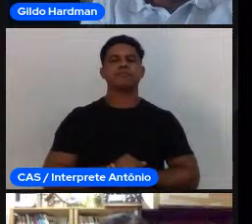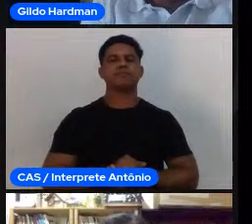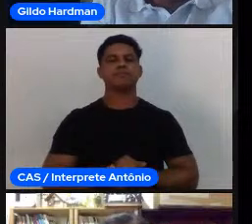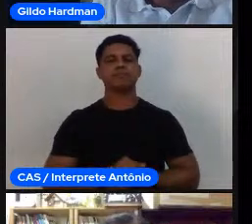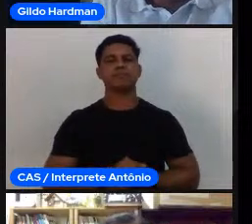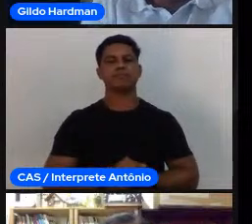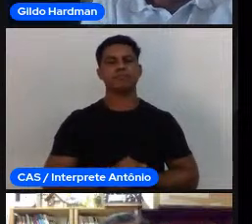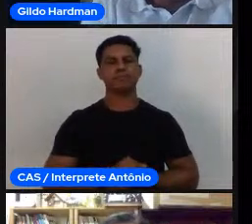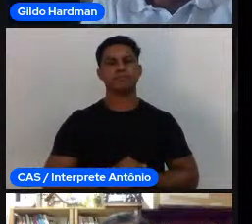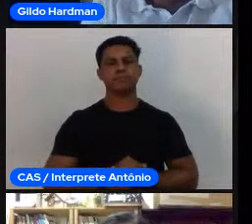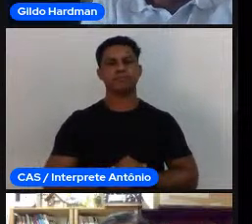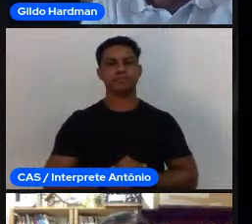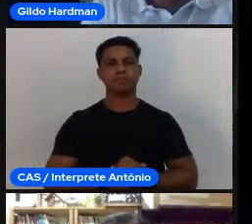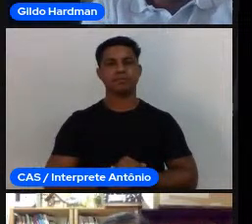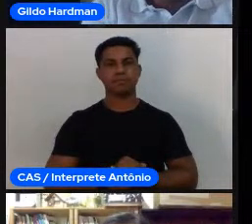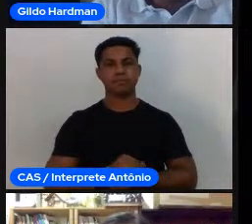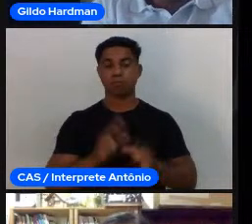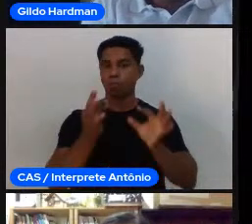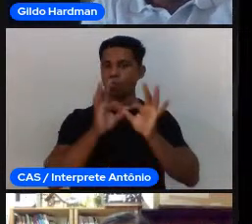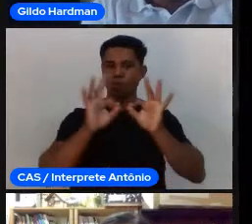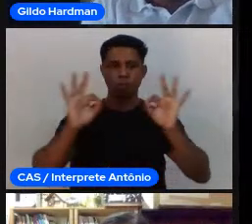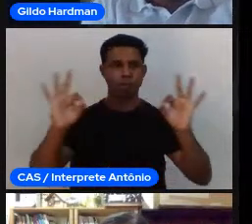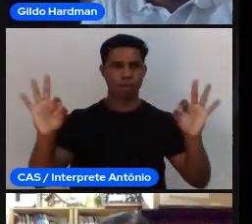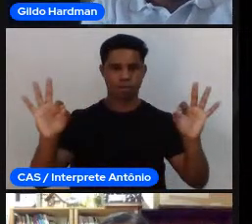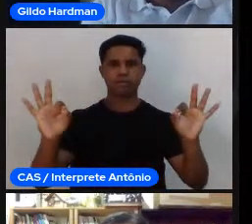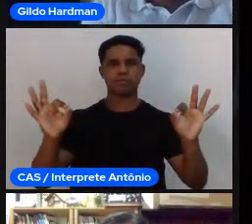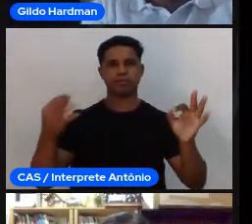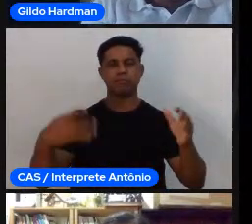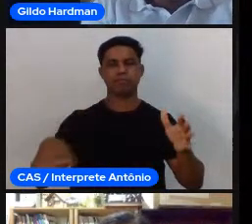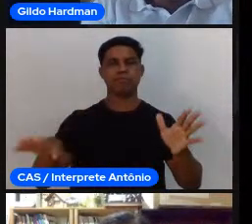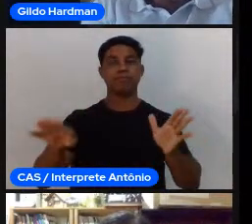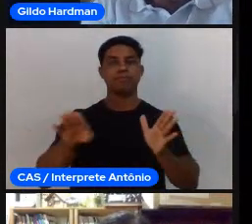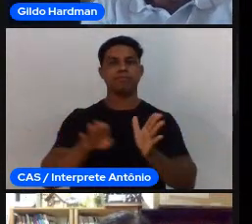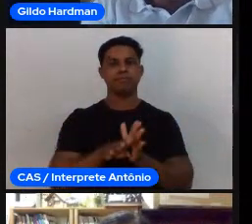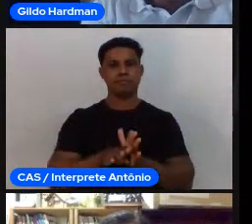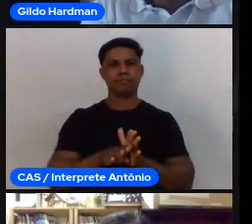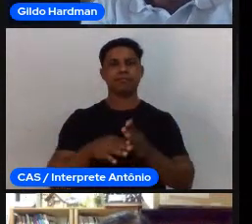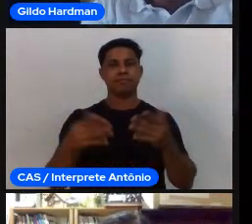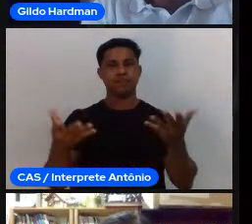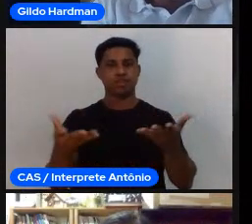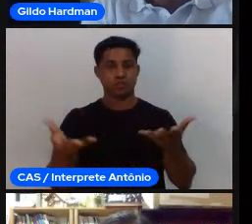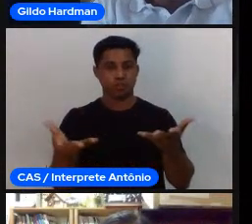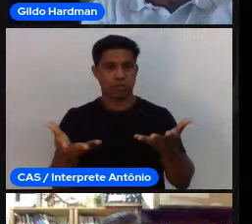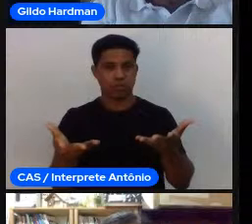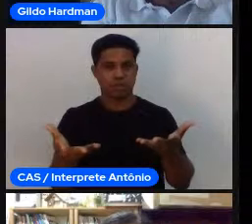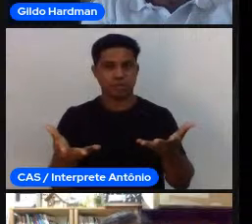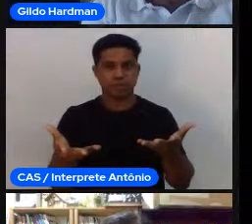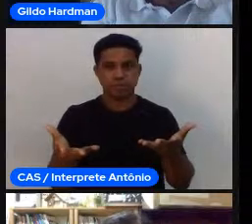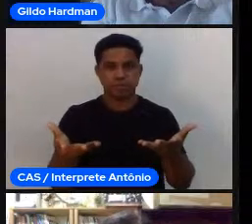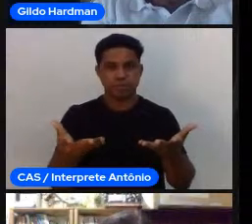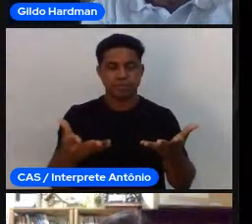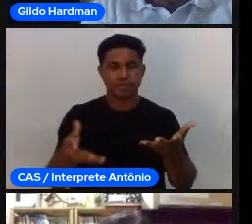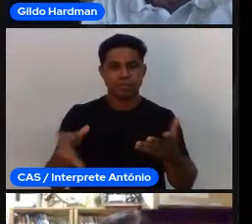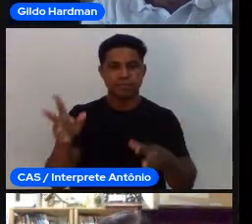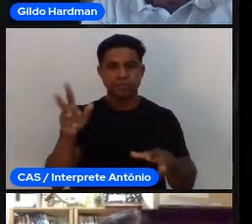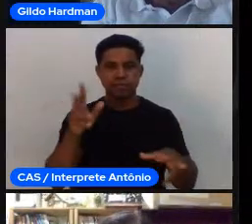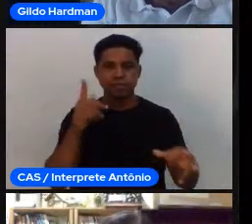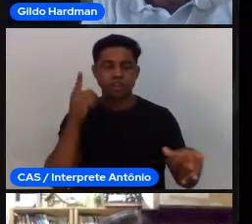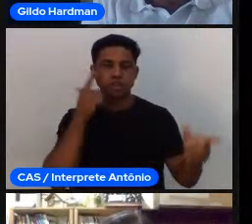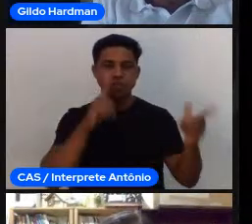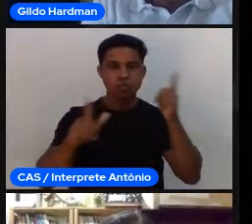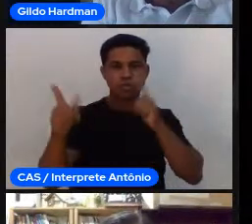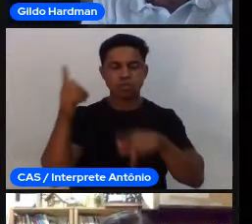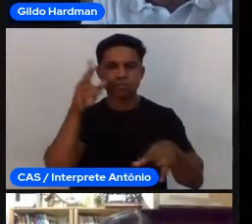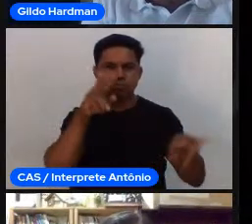Ótimo, começou a chegar. Então, vão ver que em tempo real, vocês também vão conseguindo observar o que as outras